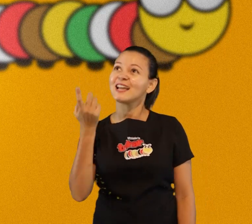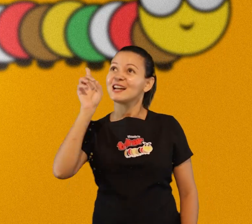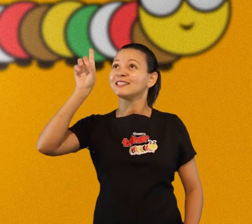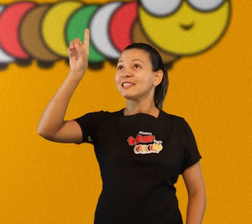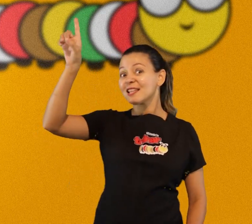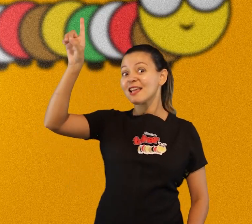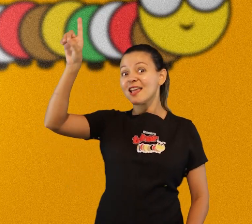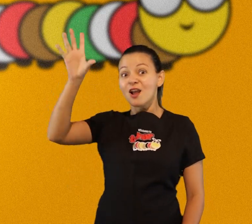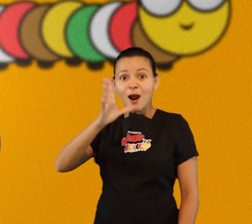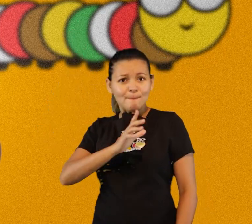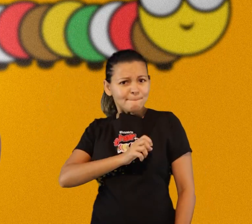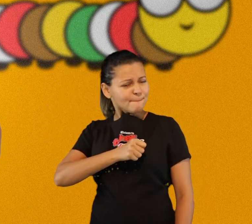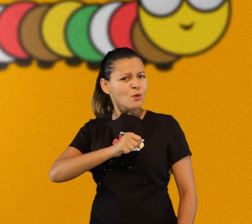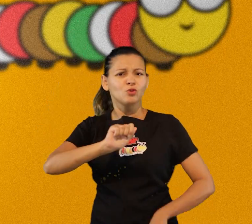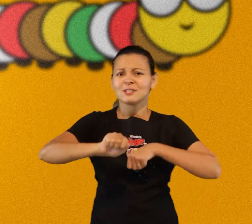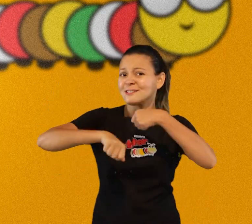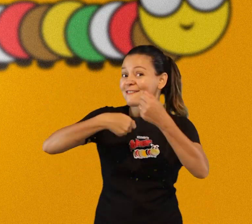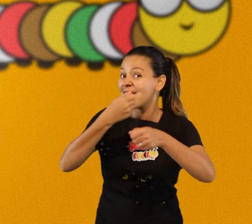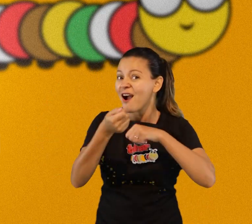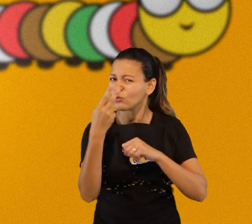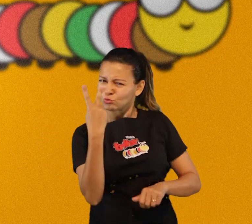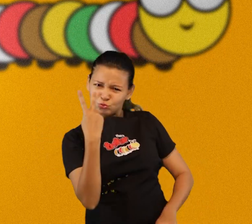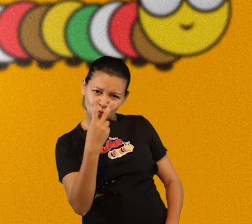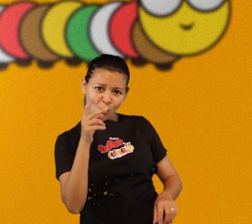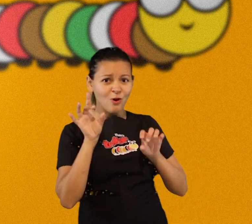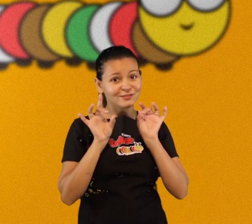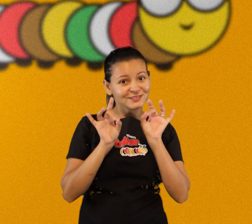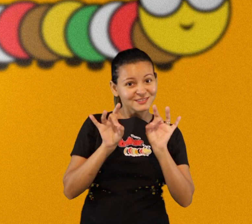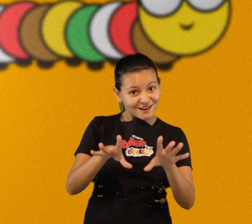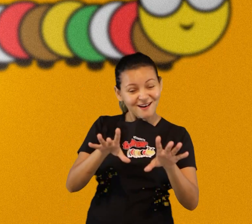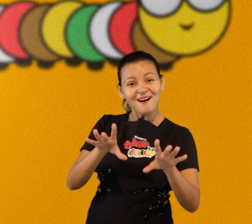Deus é amor